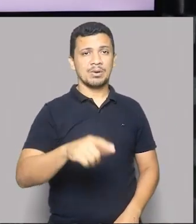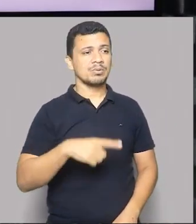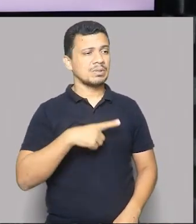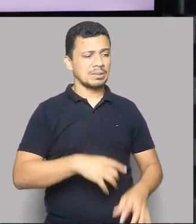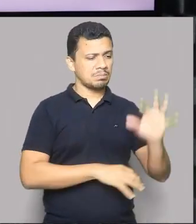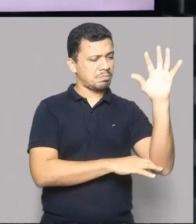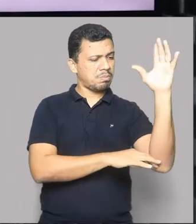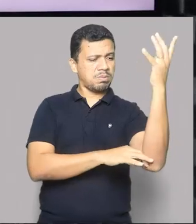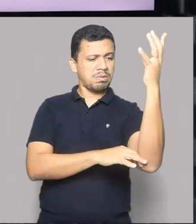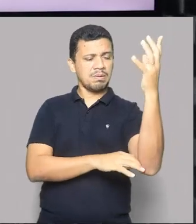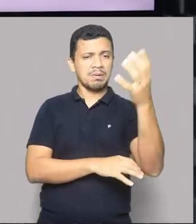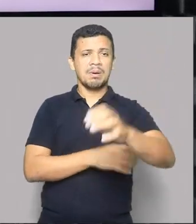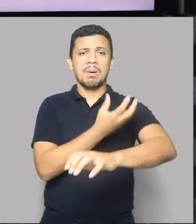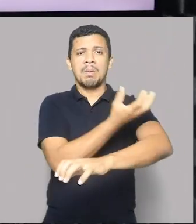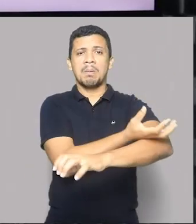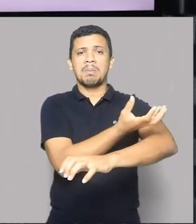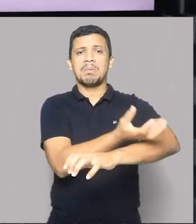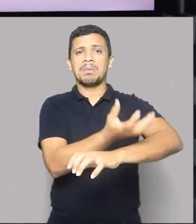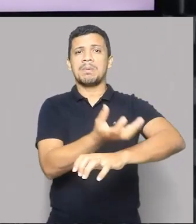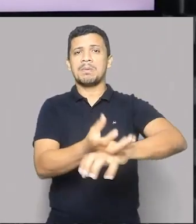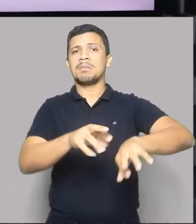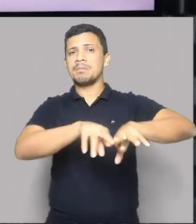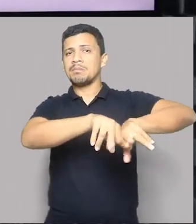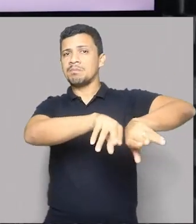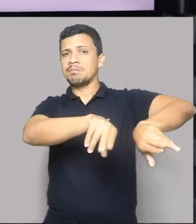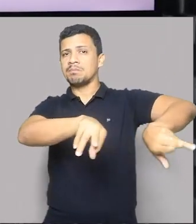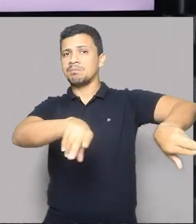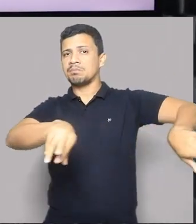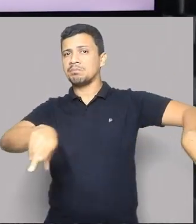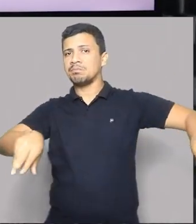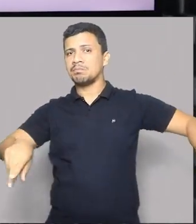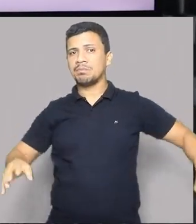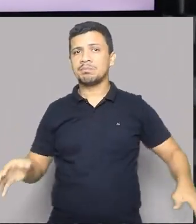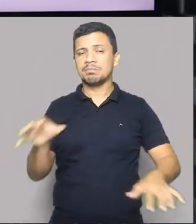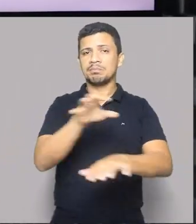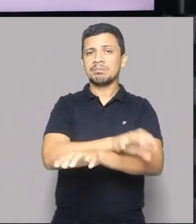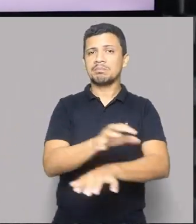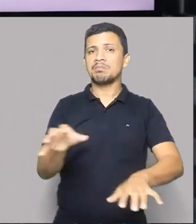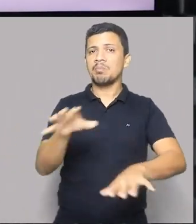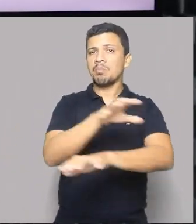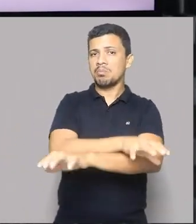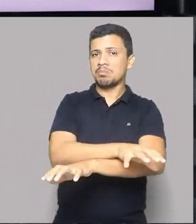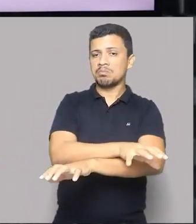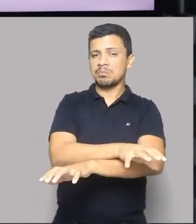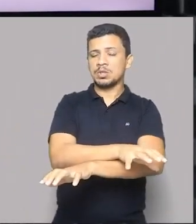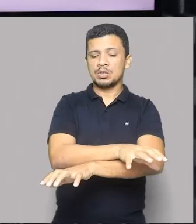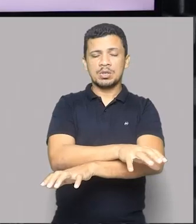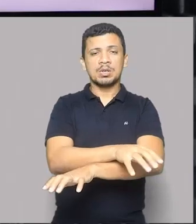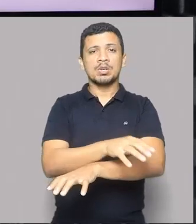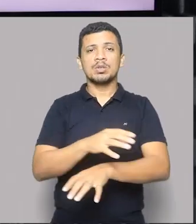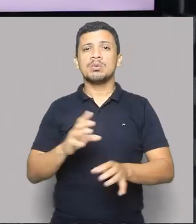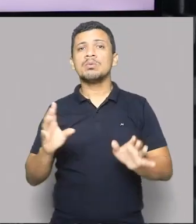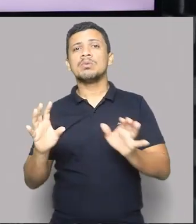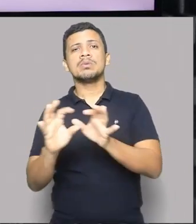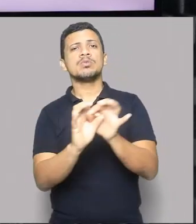assim vai. Então, nós temos uma diversidade de biomas, em que todos esses biomas,